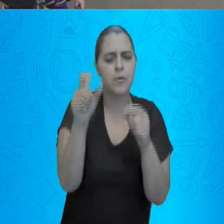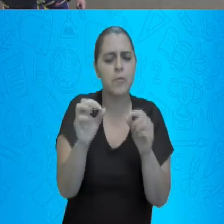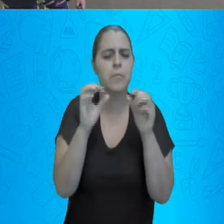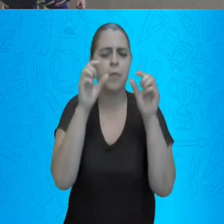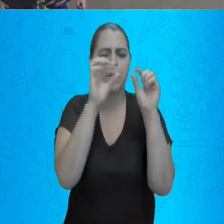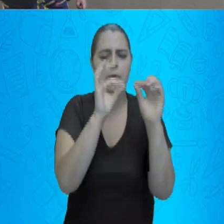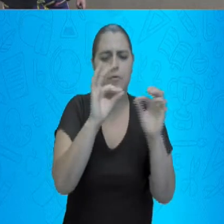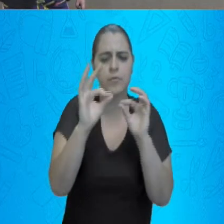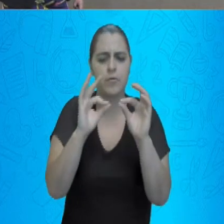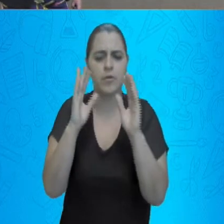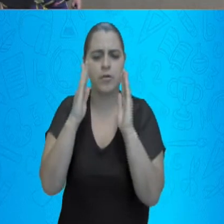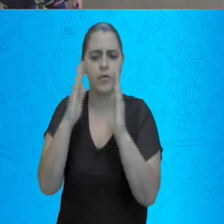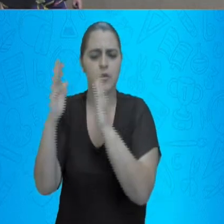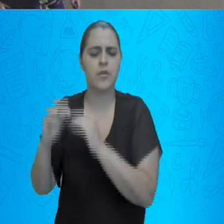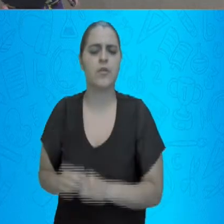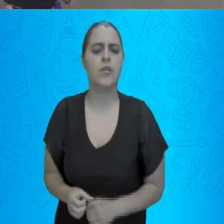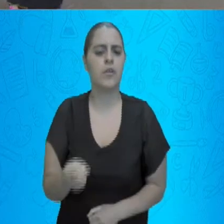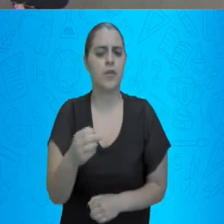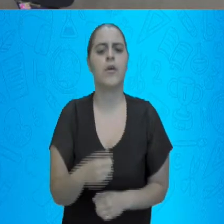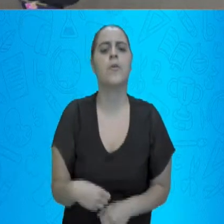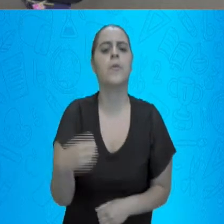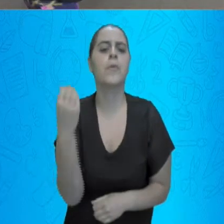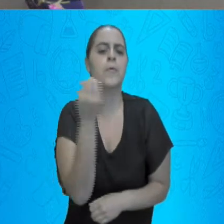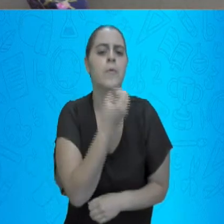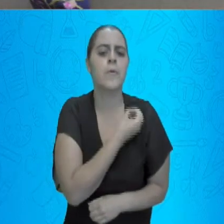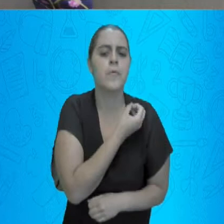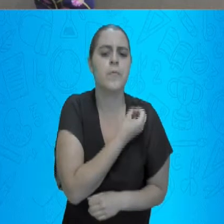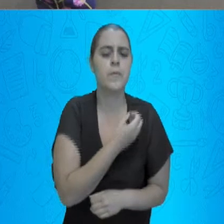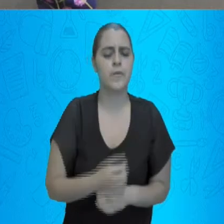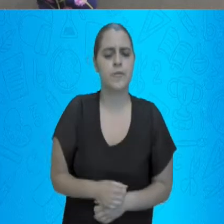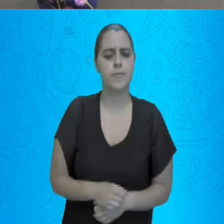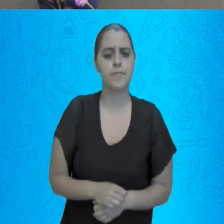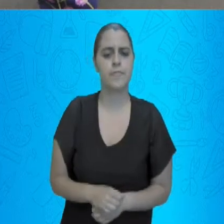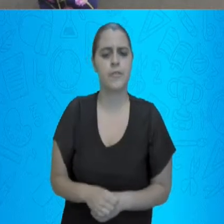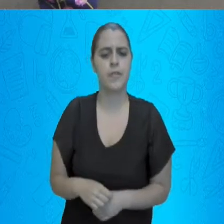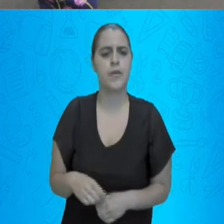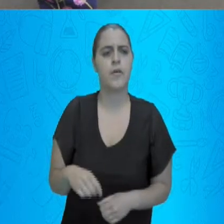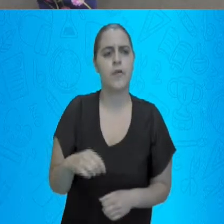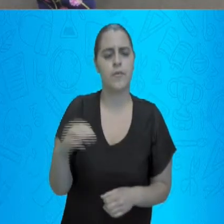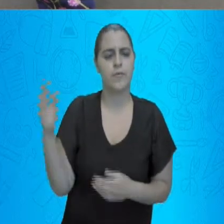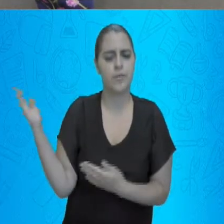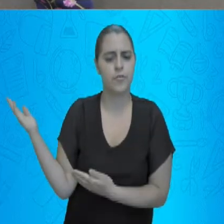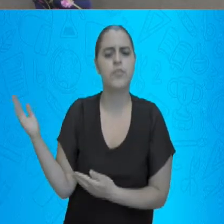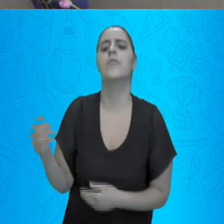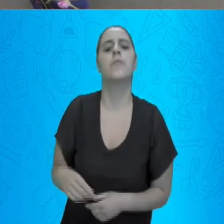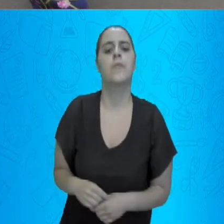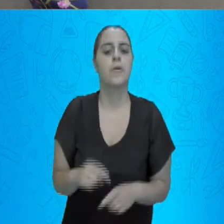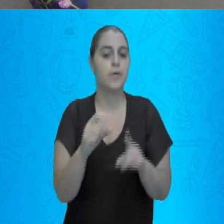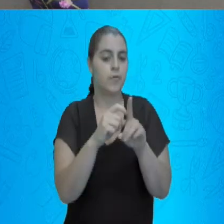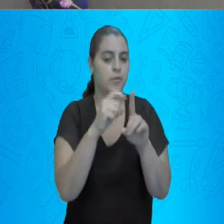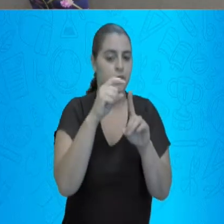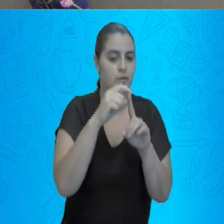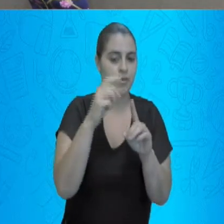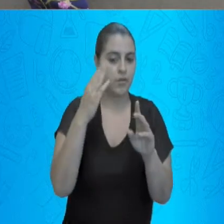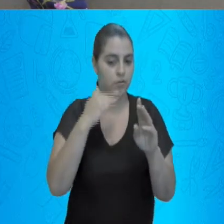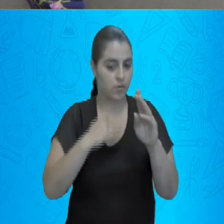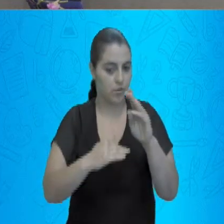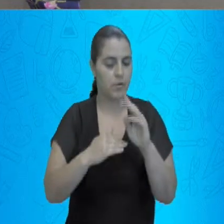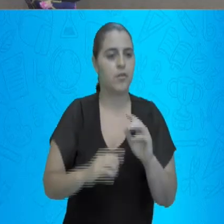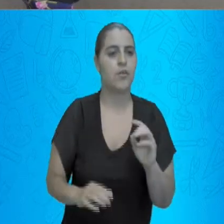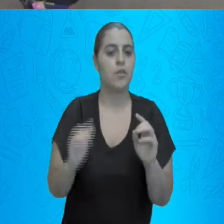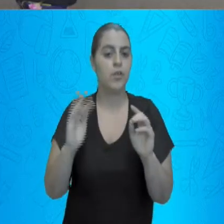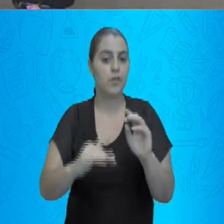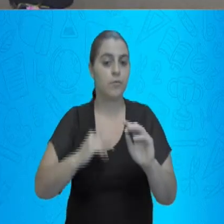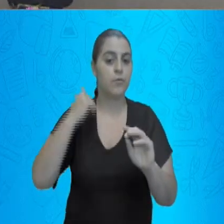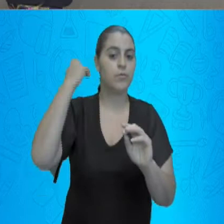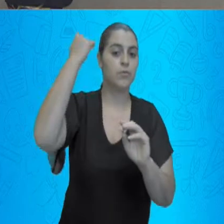que ser um algarismo. Então, vou deixar a unidade aqui embaixo e eu vou subir